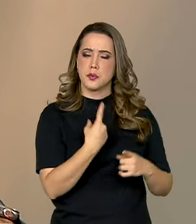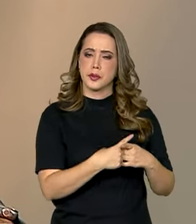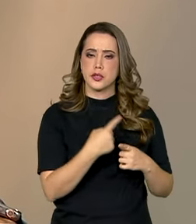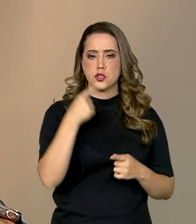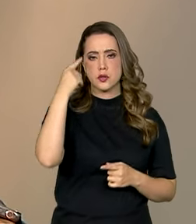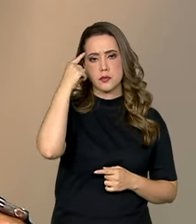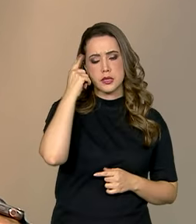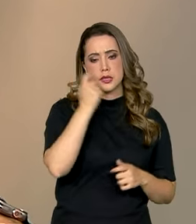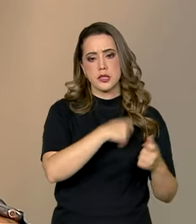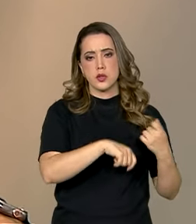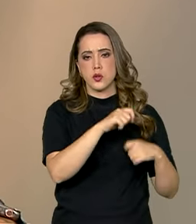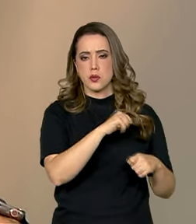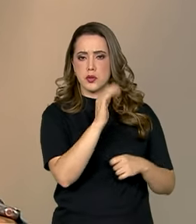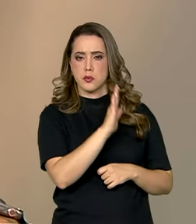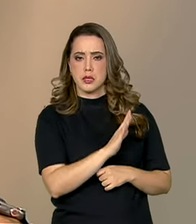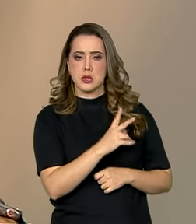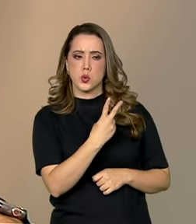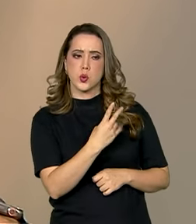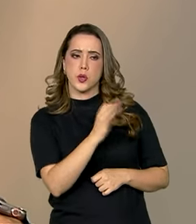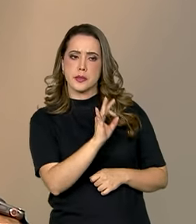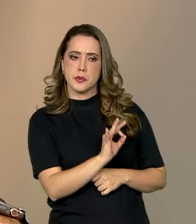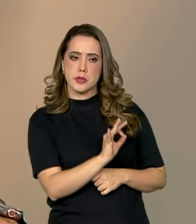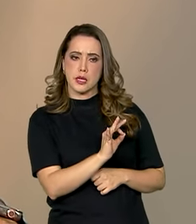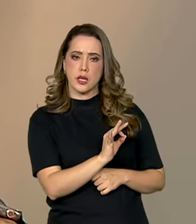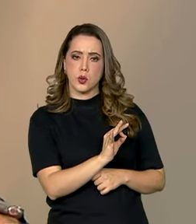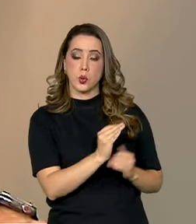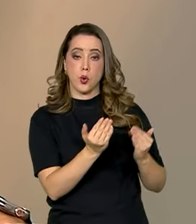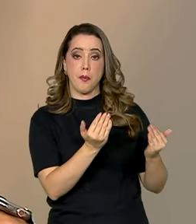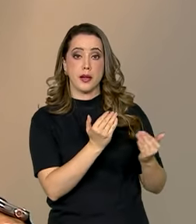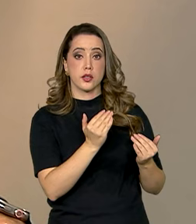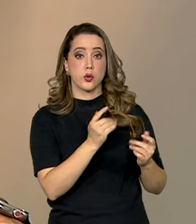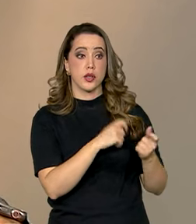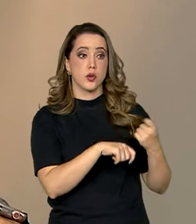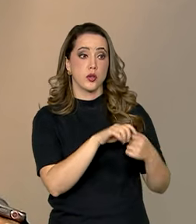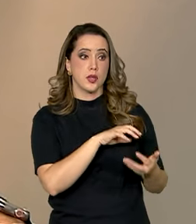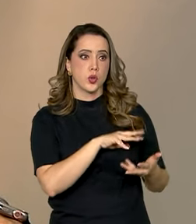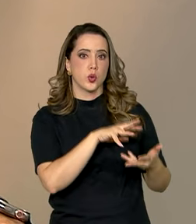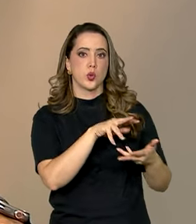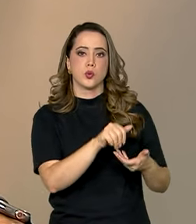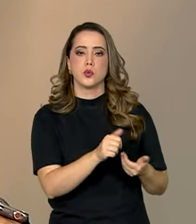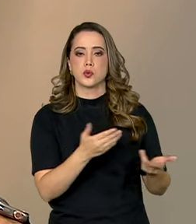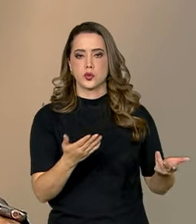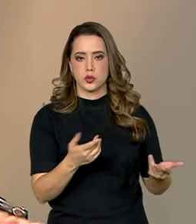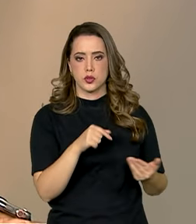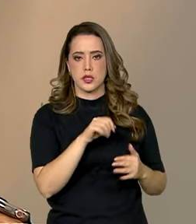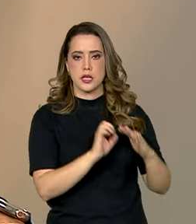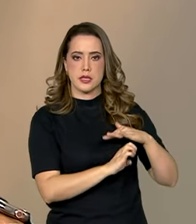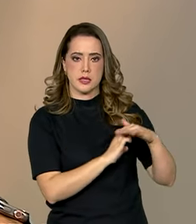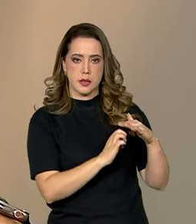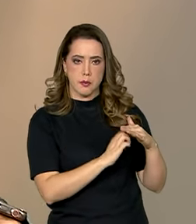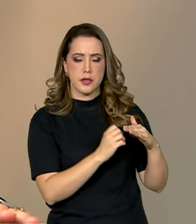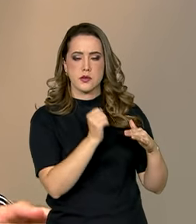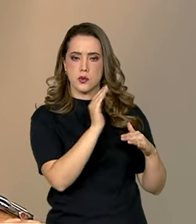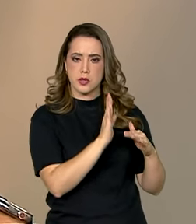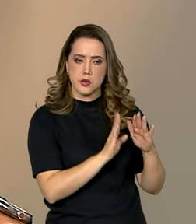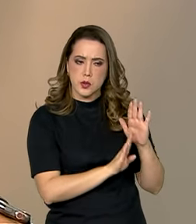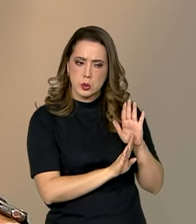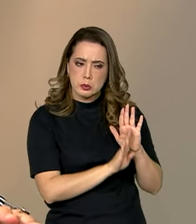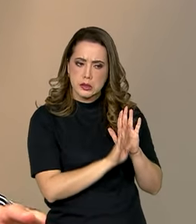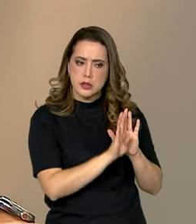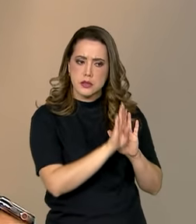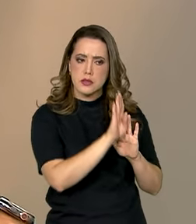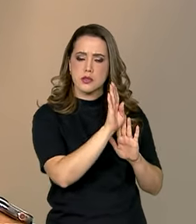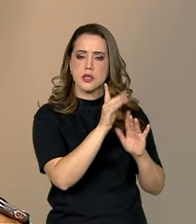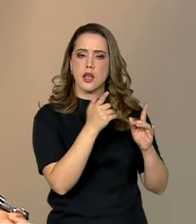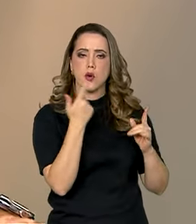economia brasileira é em torno de 2%, 1% da economia mundial. O restante está fora. As empresas brasileiras, para ganharem escala, para conseguirem competir,